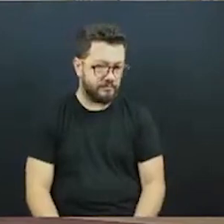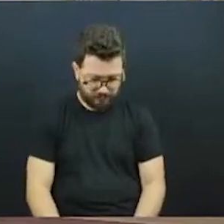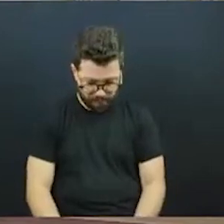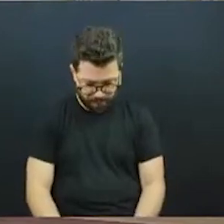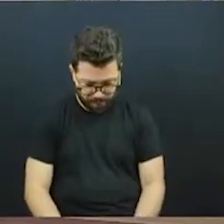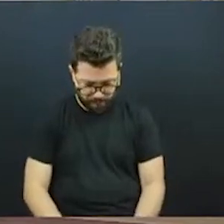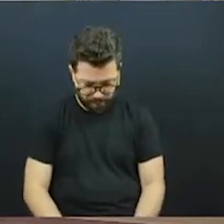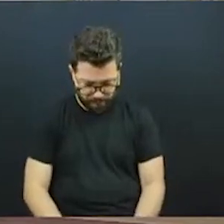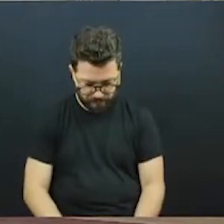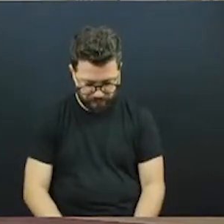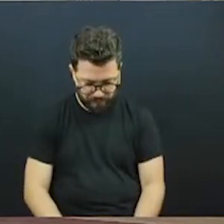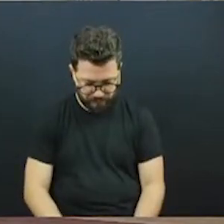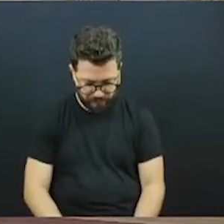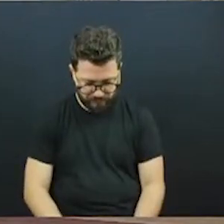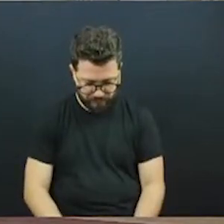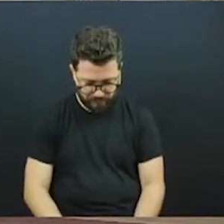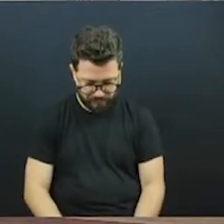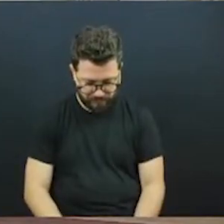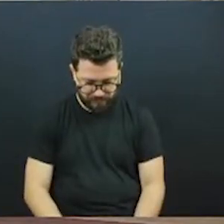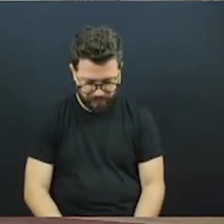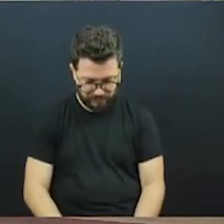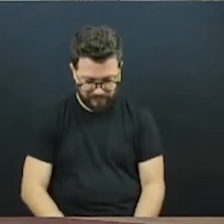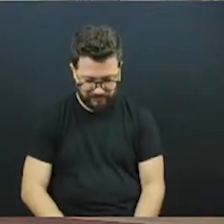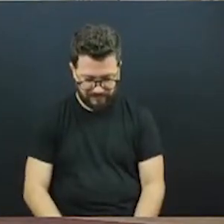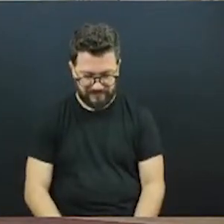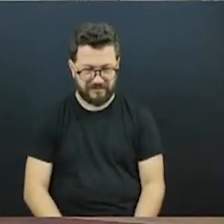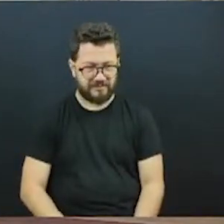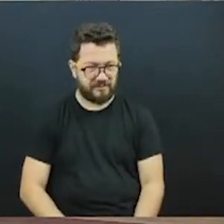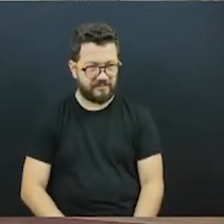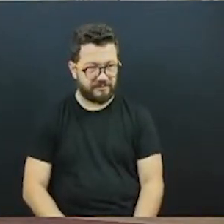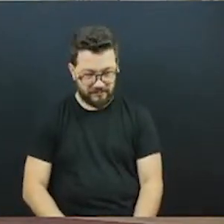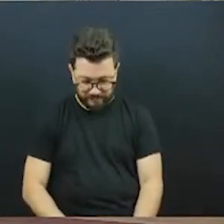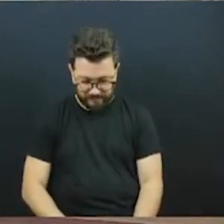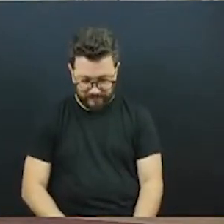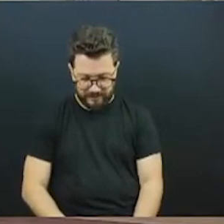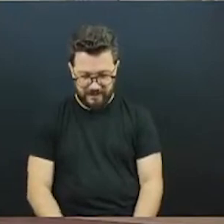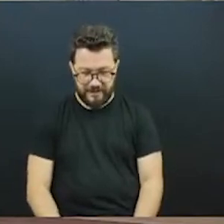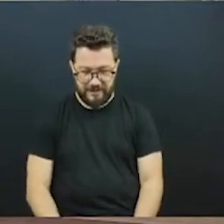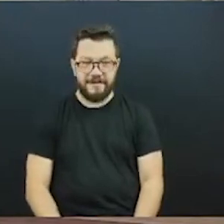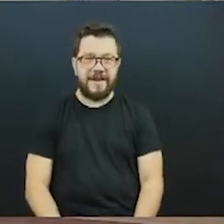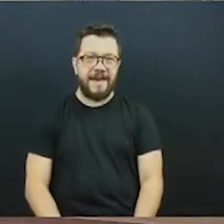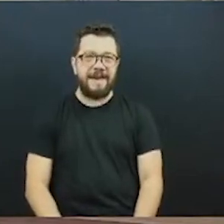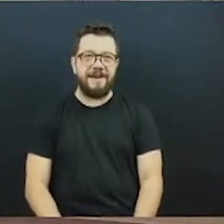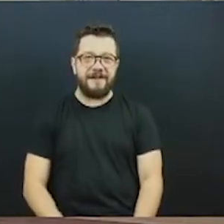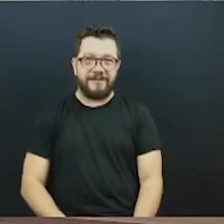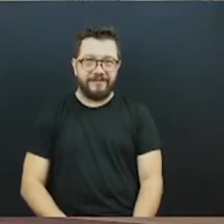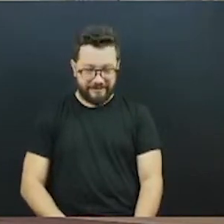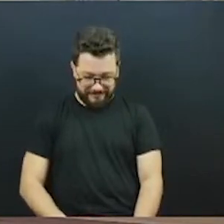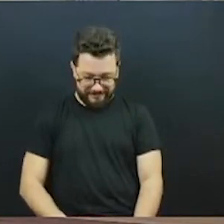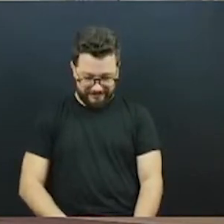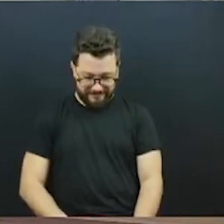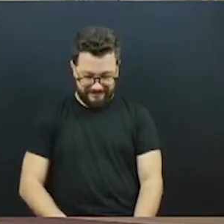direito fundamental colocado dentro da Constituição. Agora, o que não é possível,